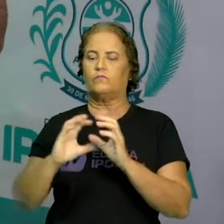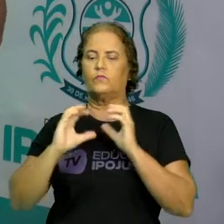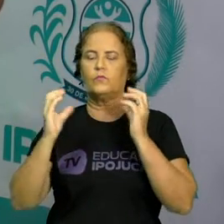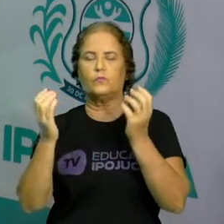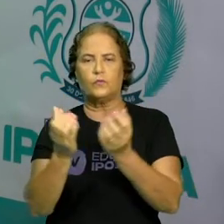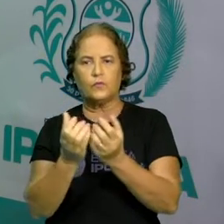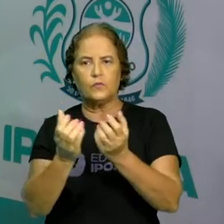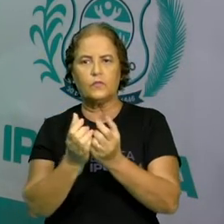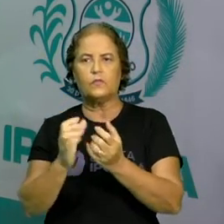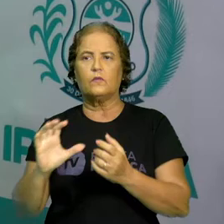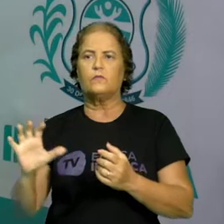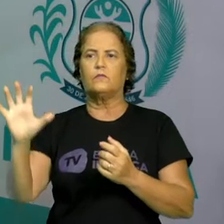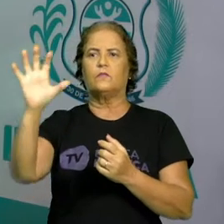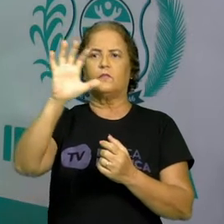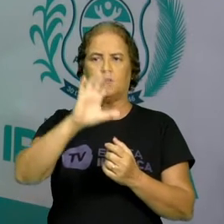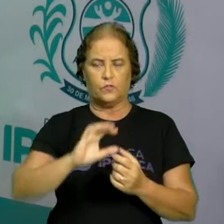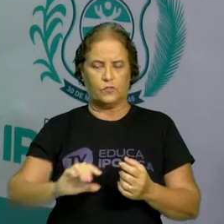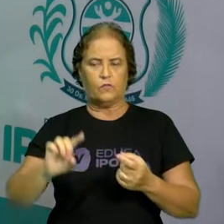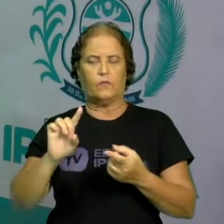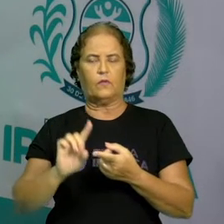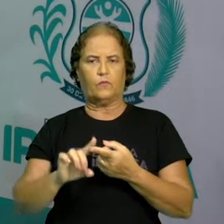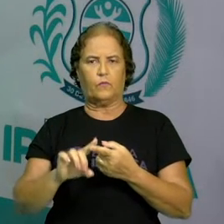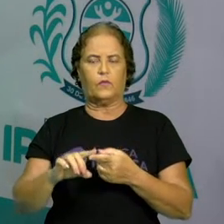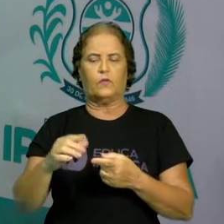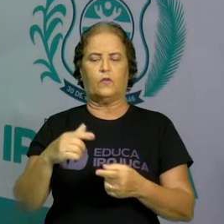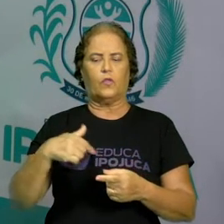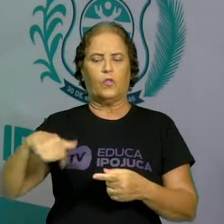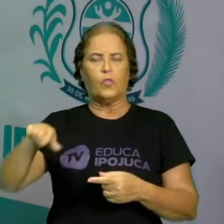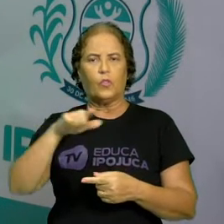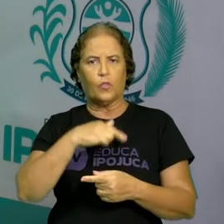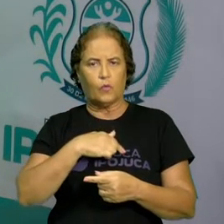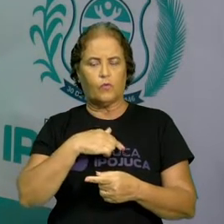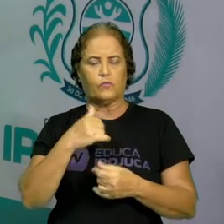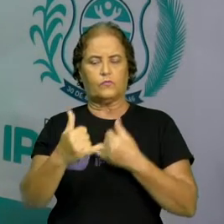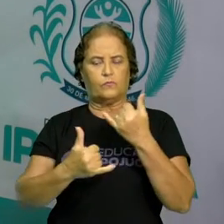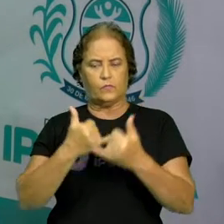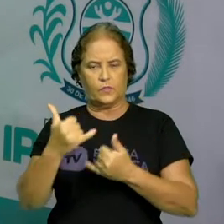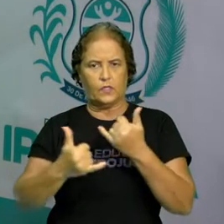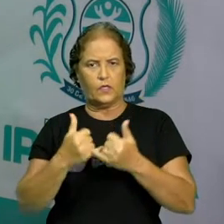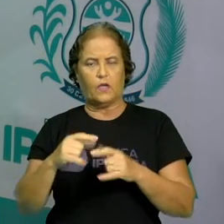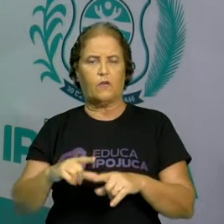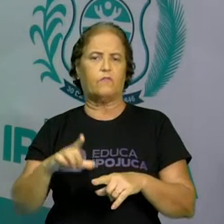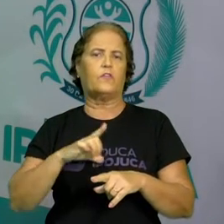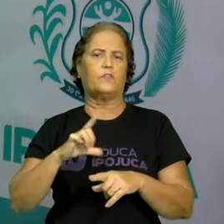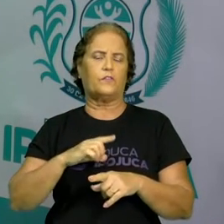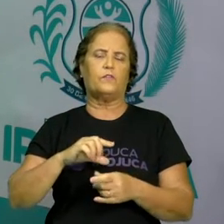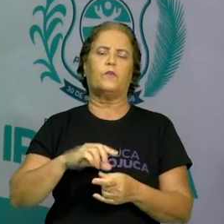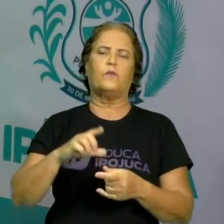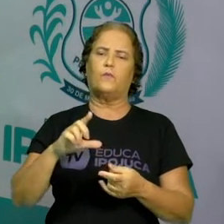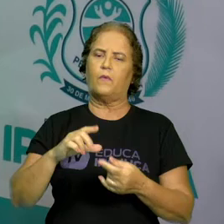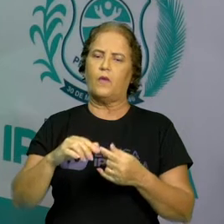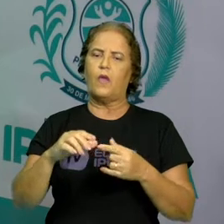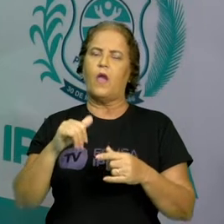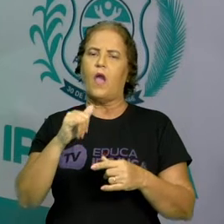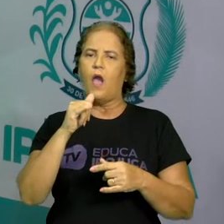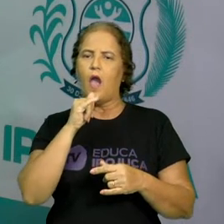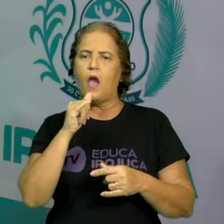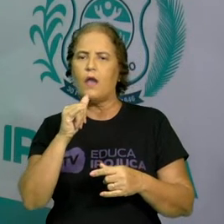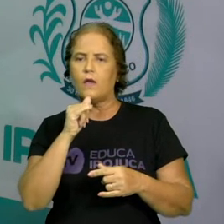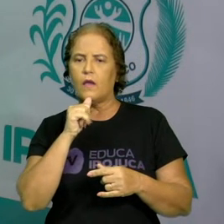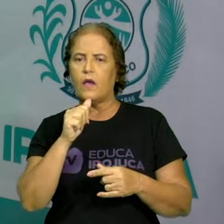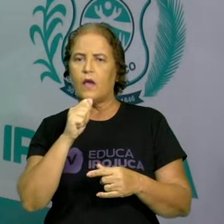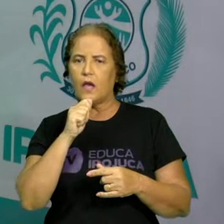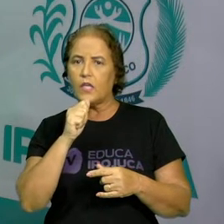E a gente brincava muito e alguns ainda brincam. Porque, adultos, mesmo tendo seus filhos, sempre é gostoso